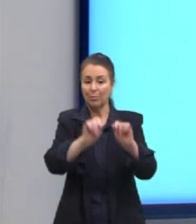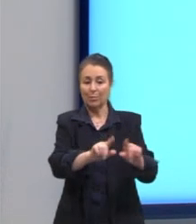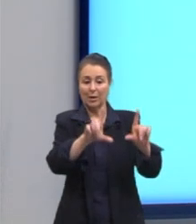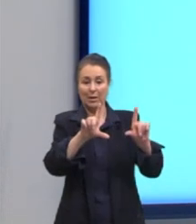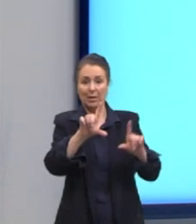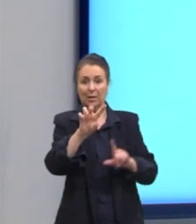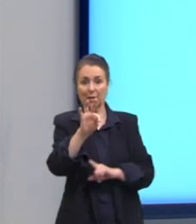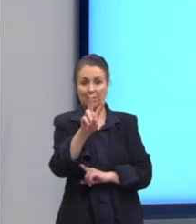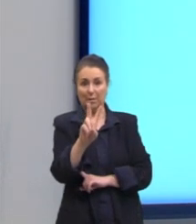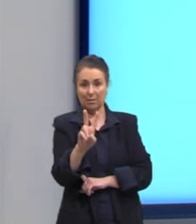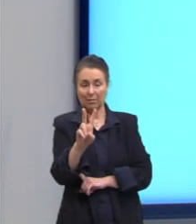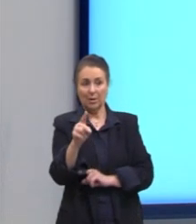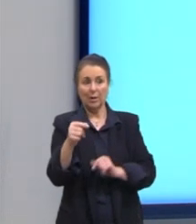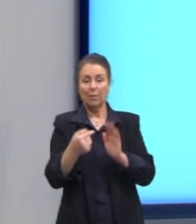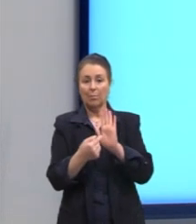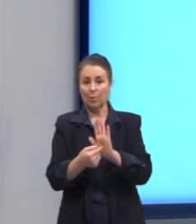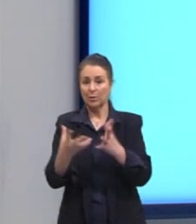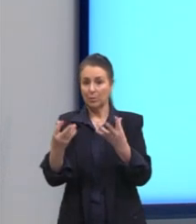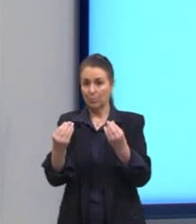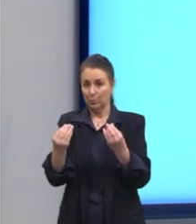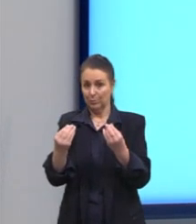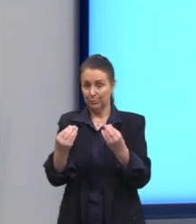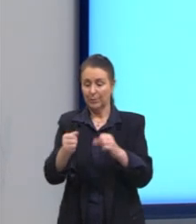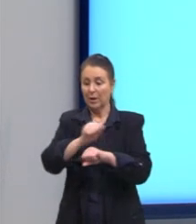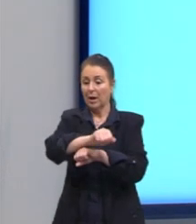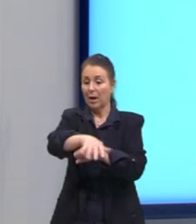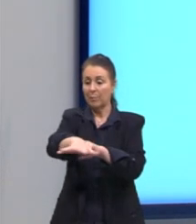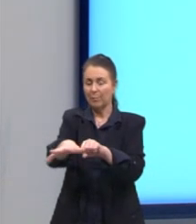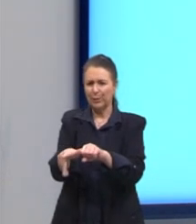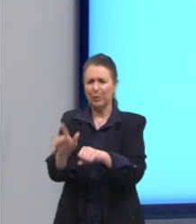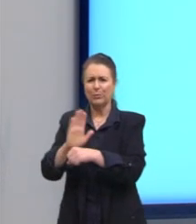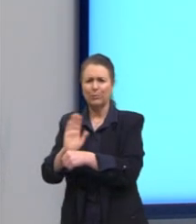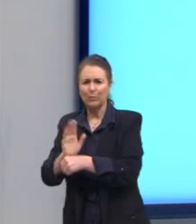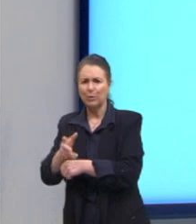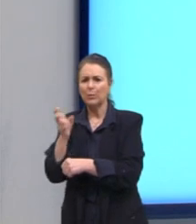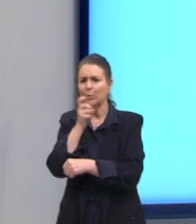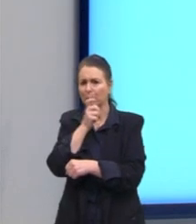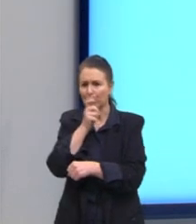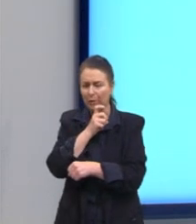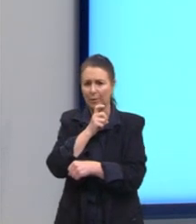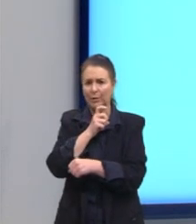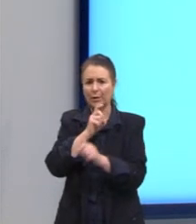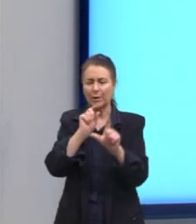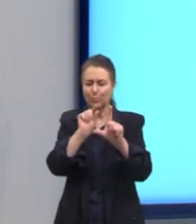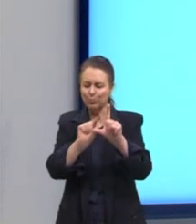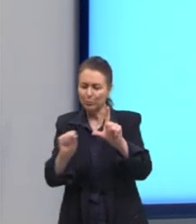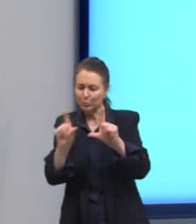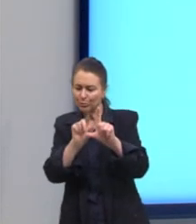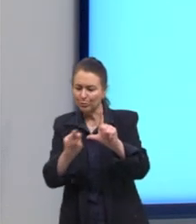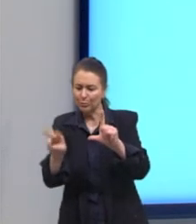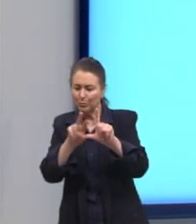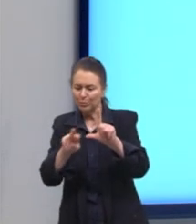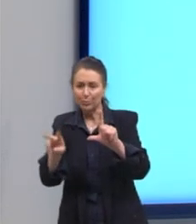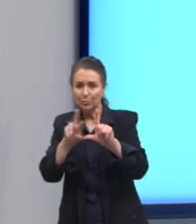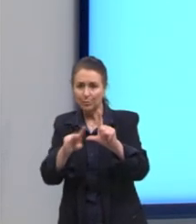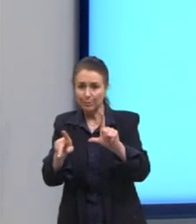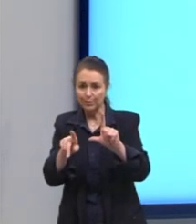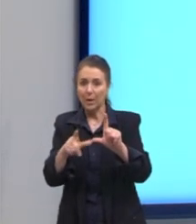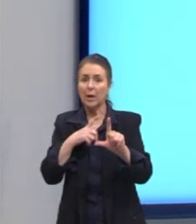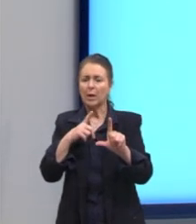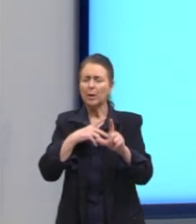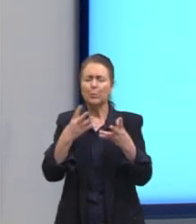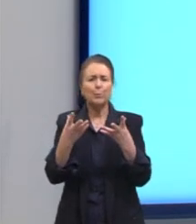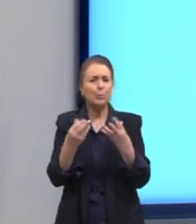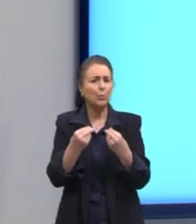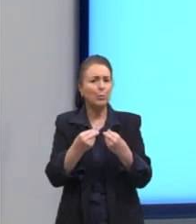explorados dentro dessa questão de grande mídia, em questão de filme, novela, série, minissérie. Né, então, a gente tem muitas obras